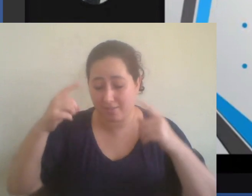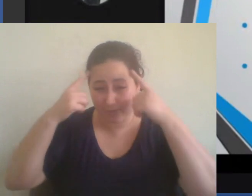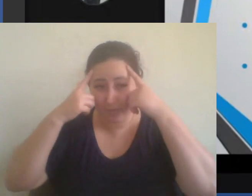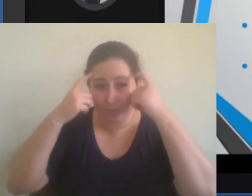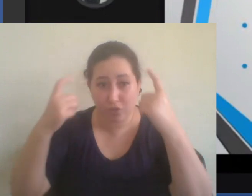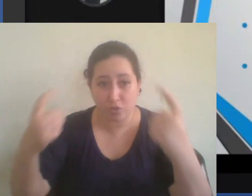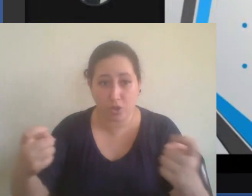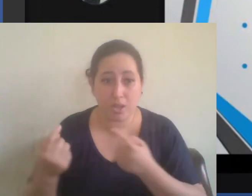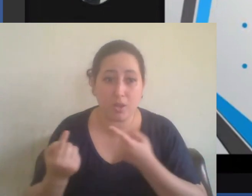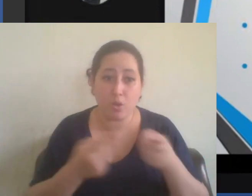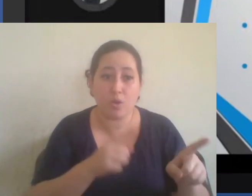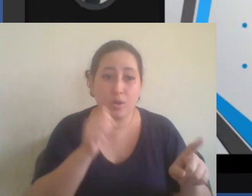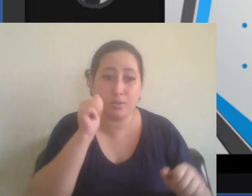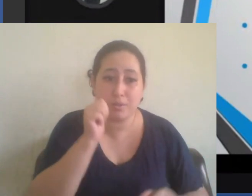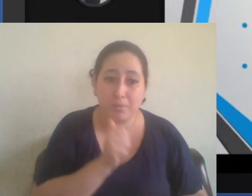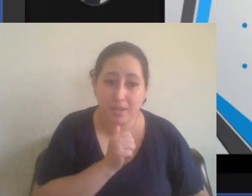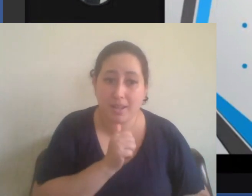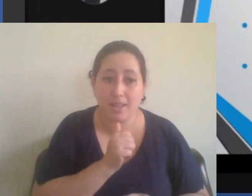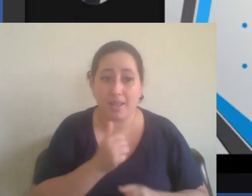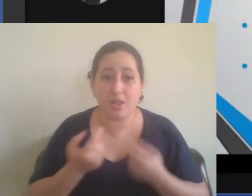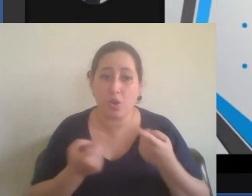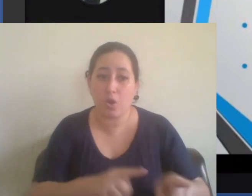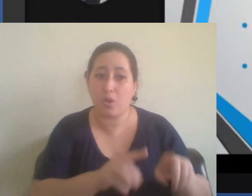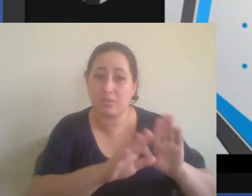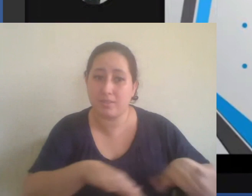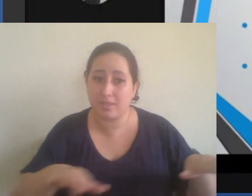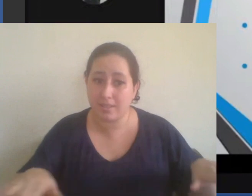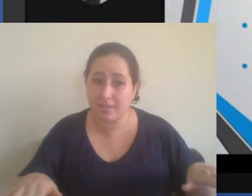civis vulneráveis